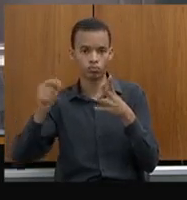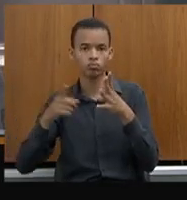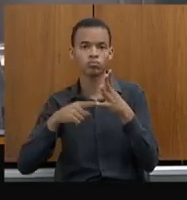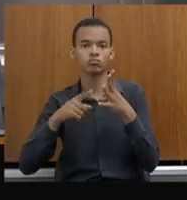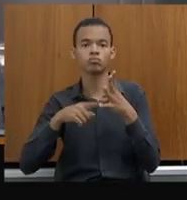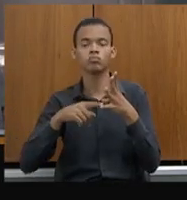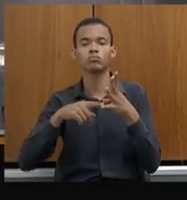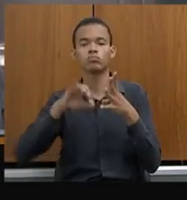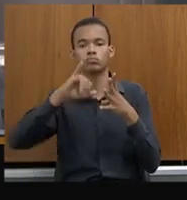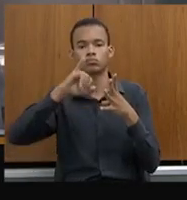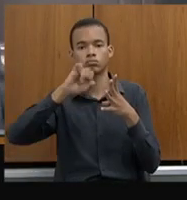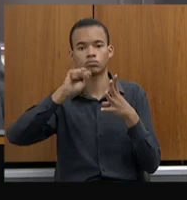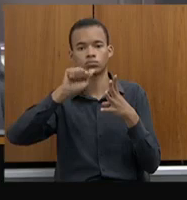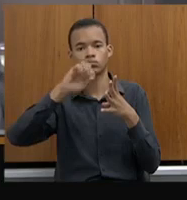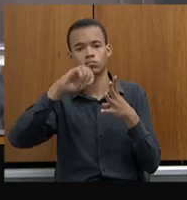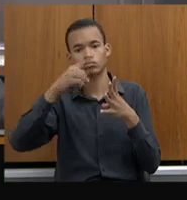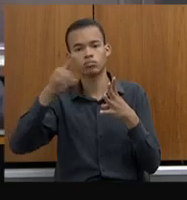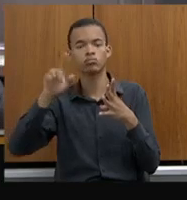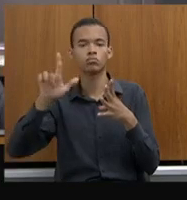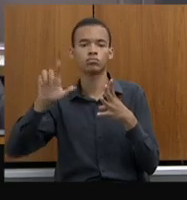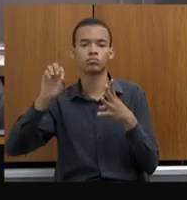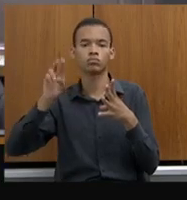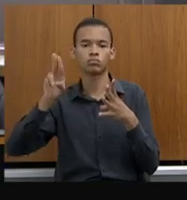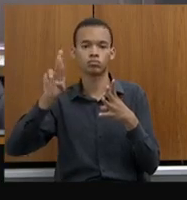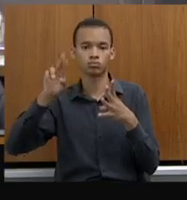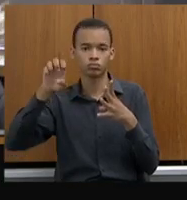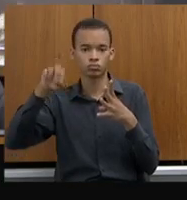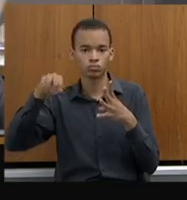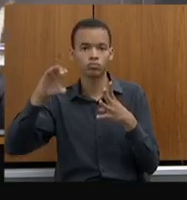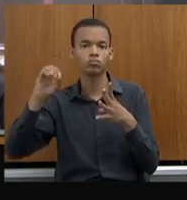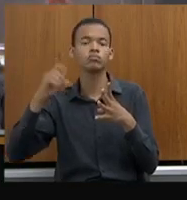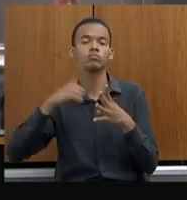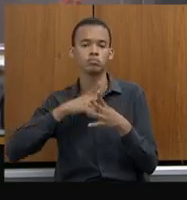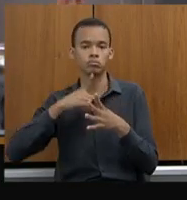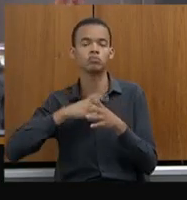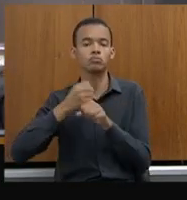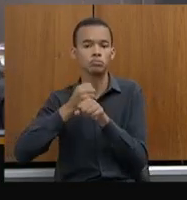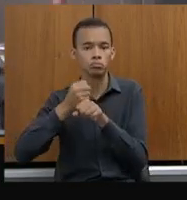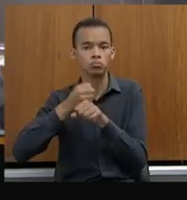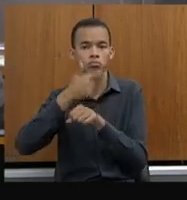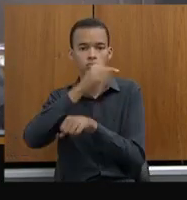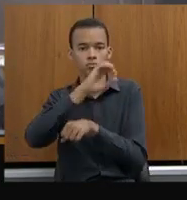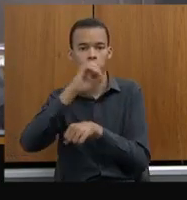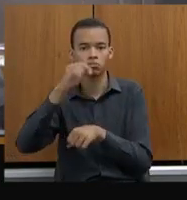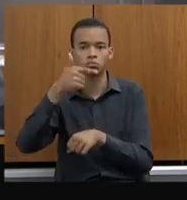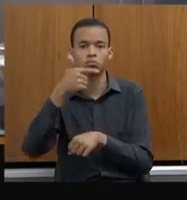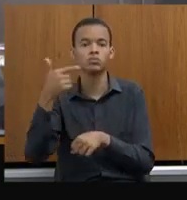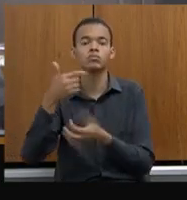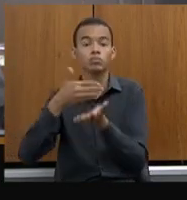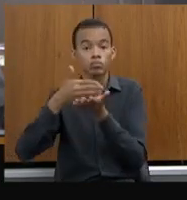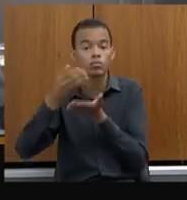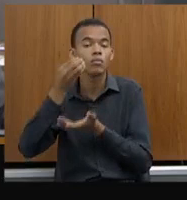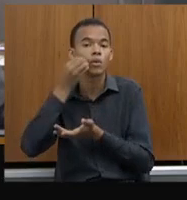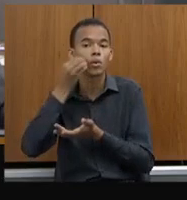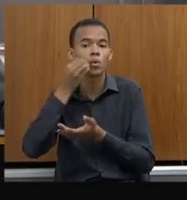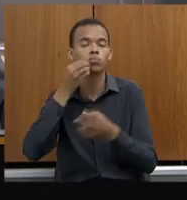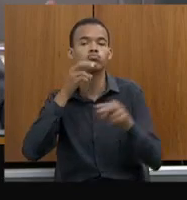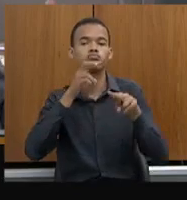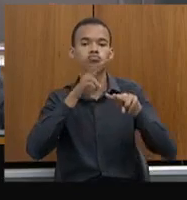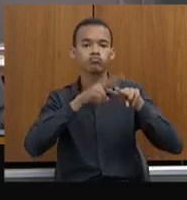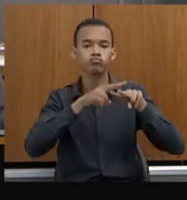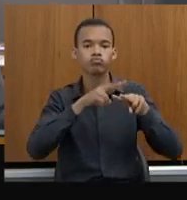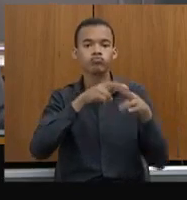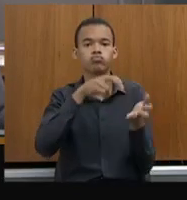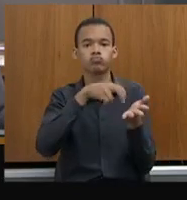Fizemos uma resolução, no princípio do ano passado, para regular a questão da cadeia de custódia, criamos um